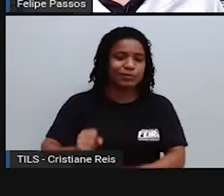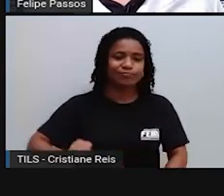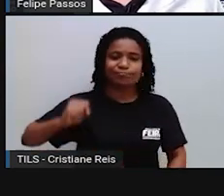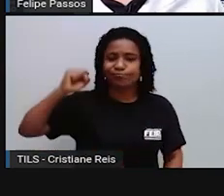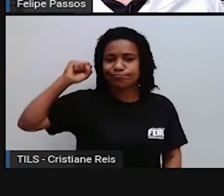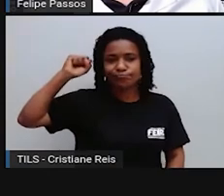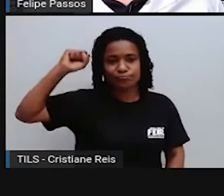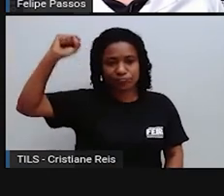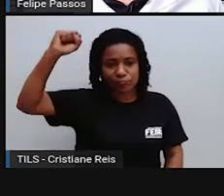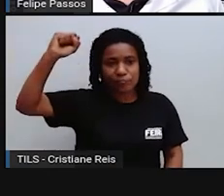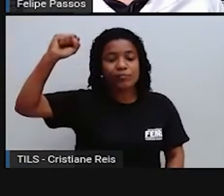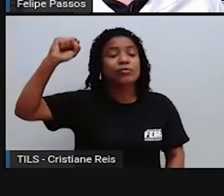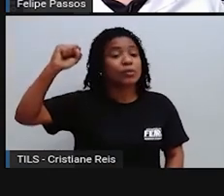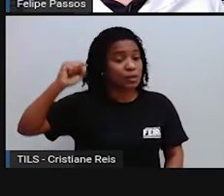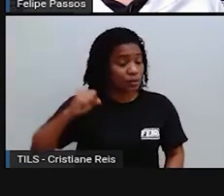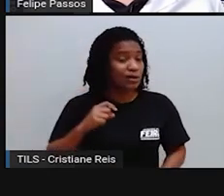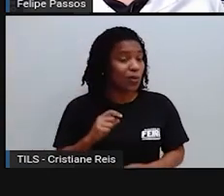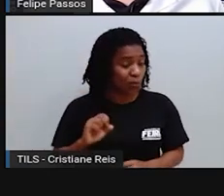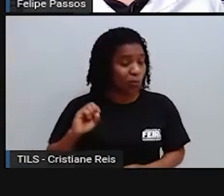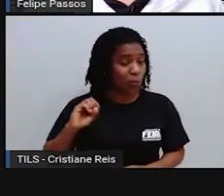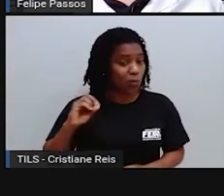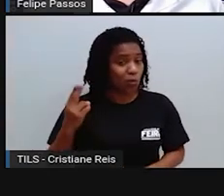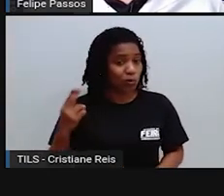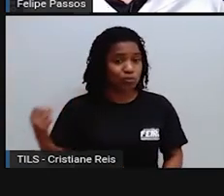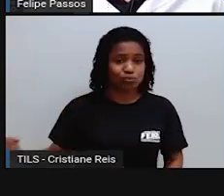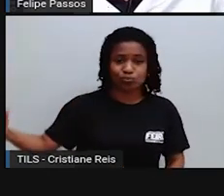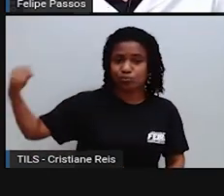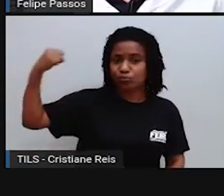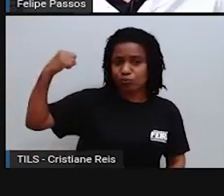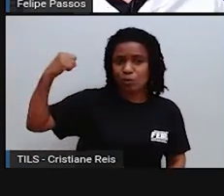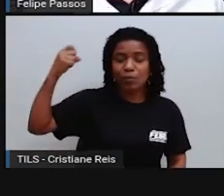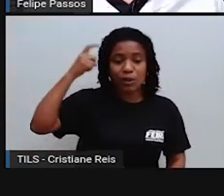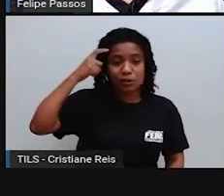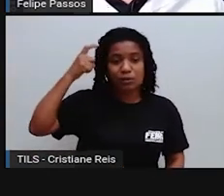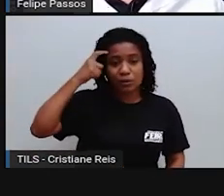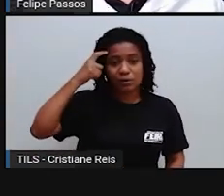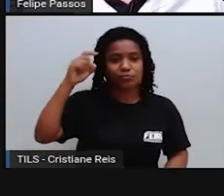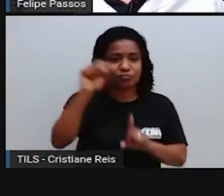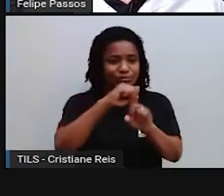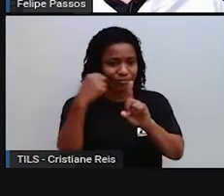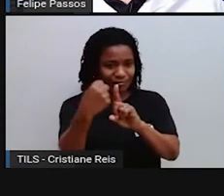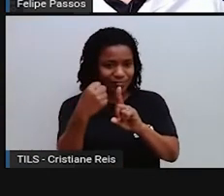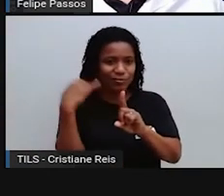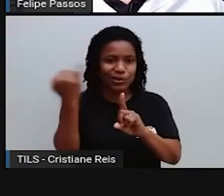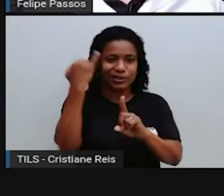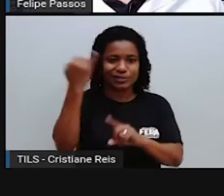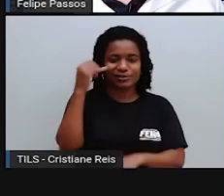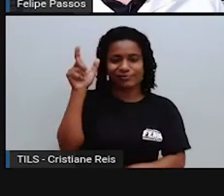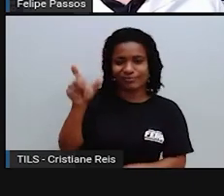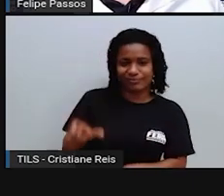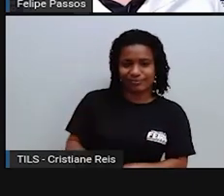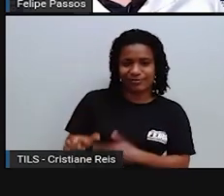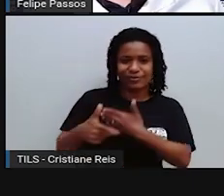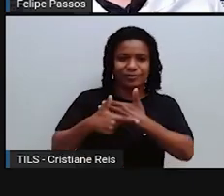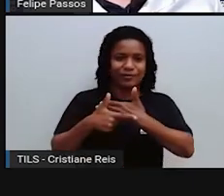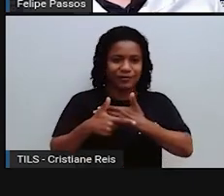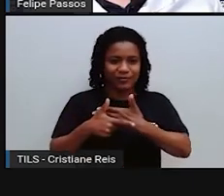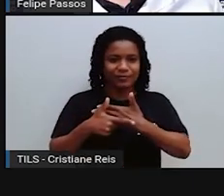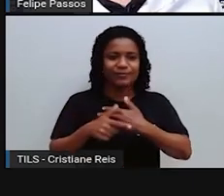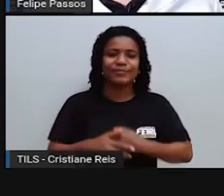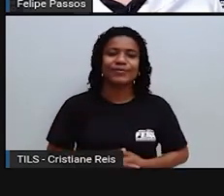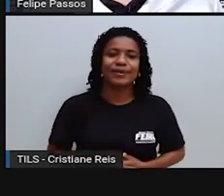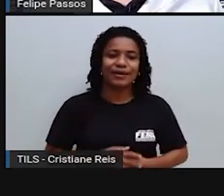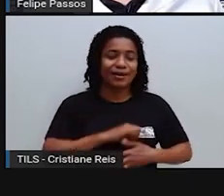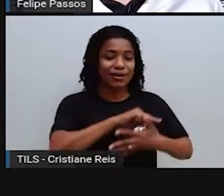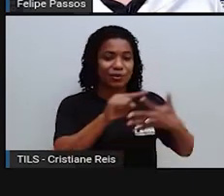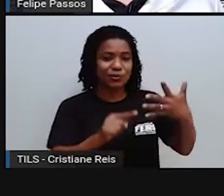consciência da sua posição na sociedade. Vamos ver os outros tópicos agora. Seis, água potável